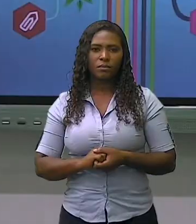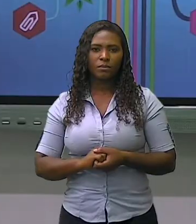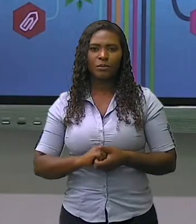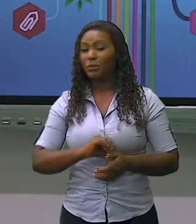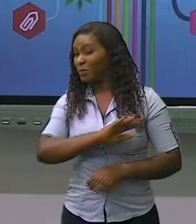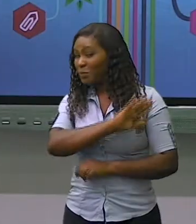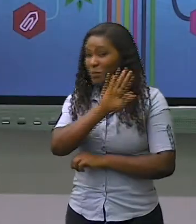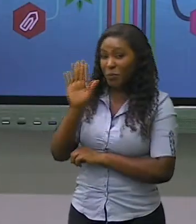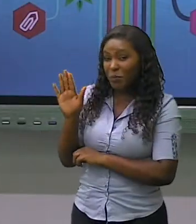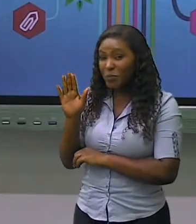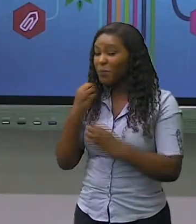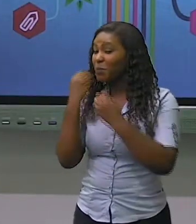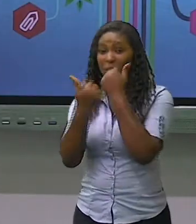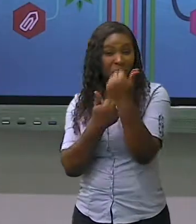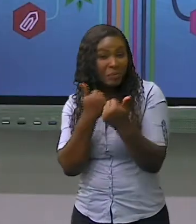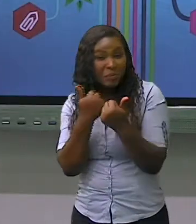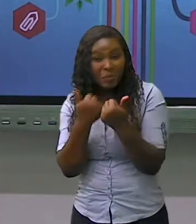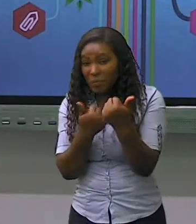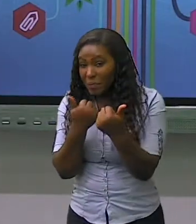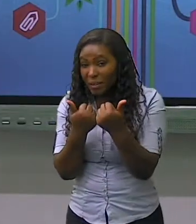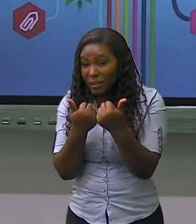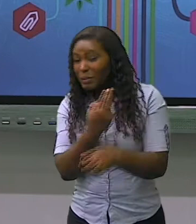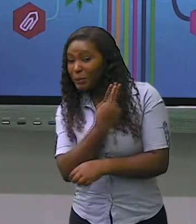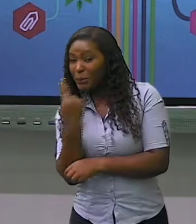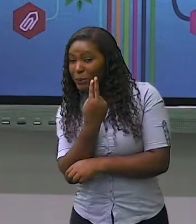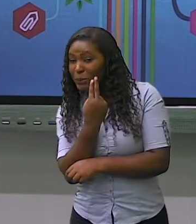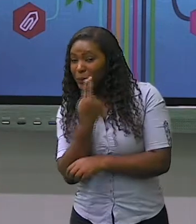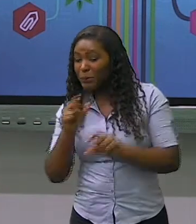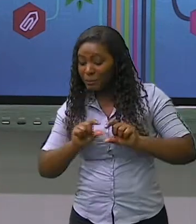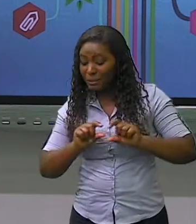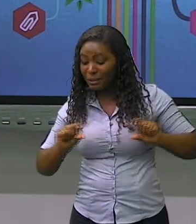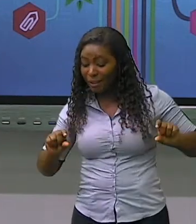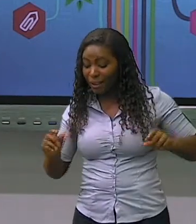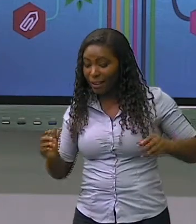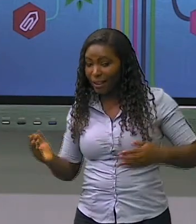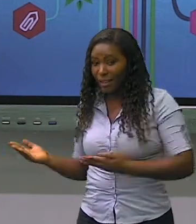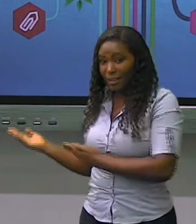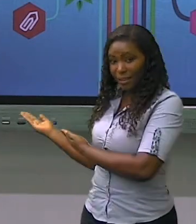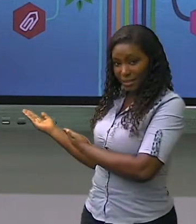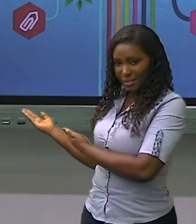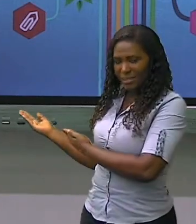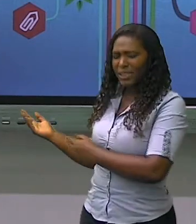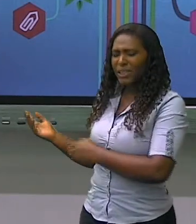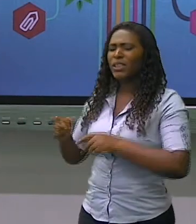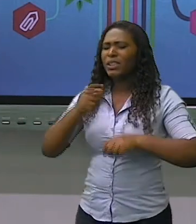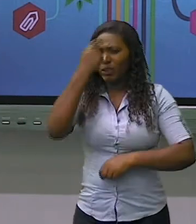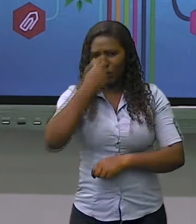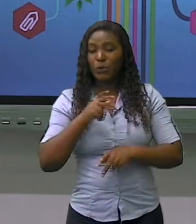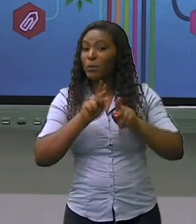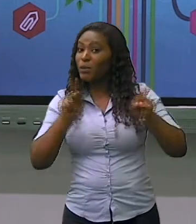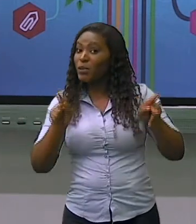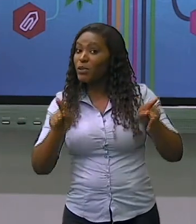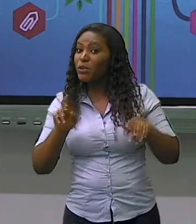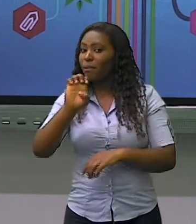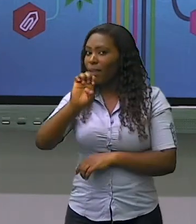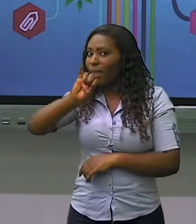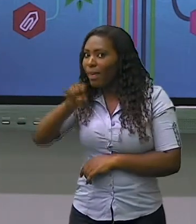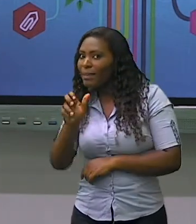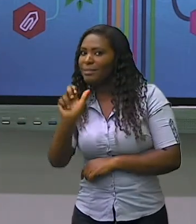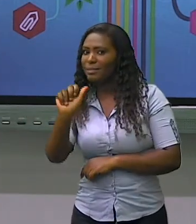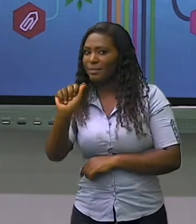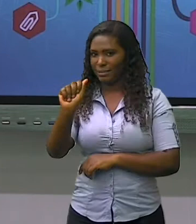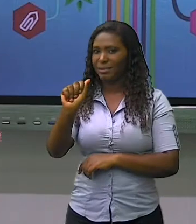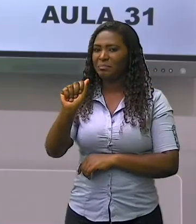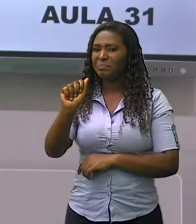Olá, tudo bem? Sou o professor Cristiano Vieira, da Educação de Jovens e Adultos da SMED-GV.